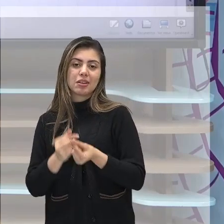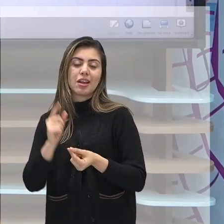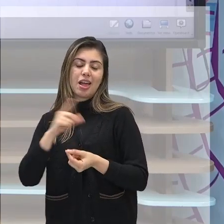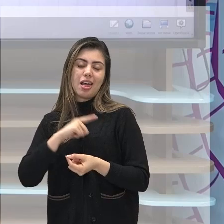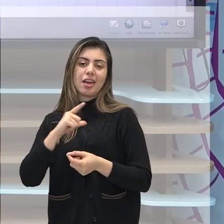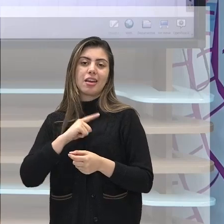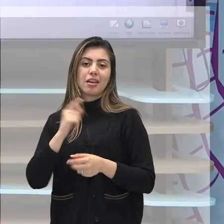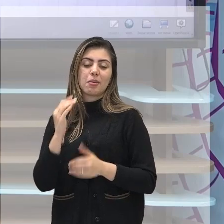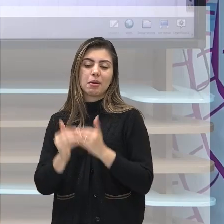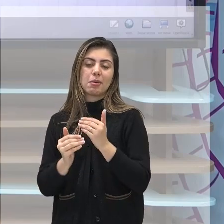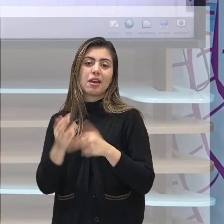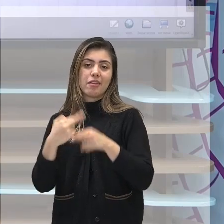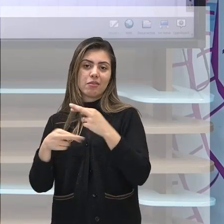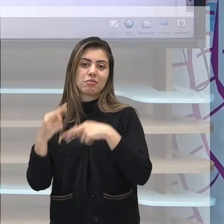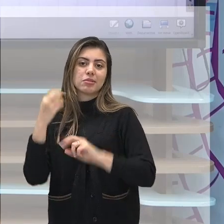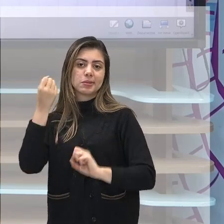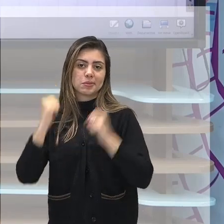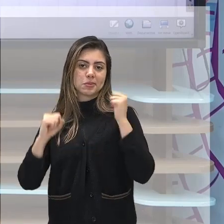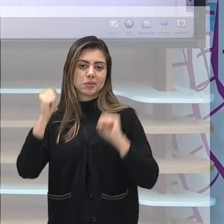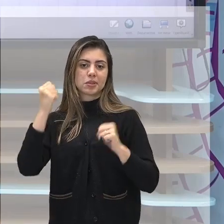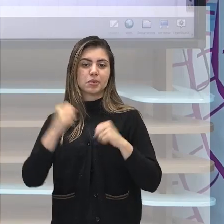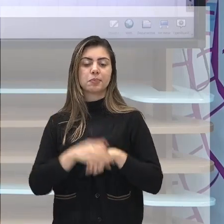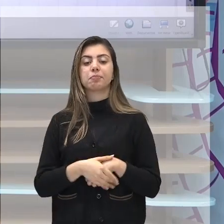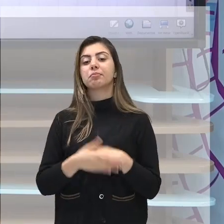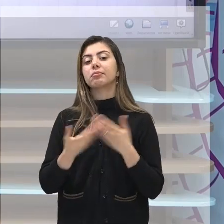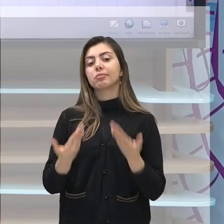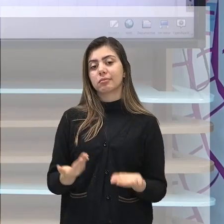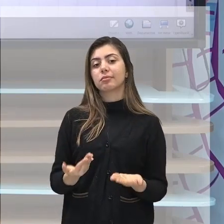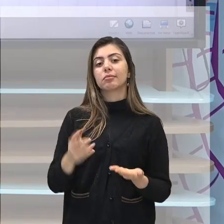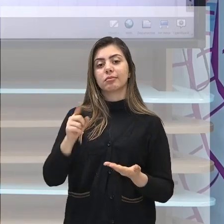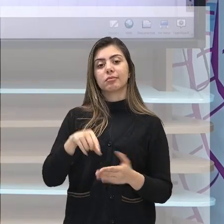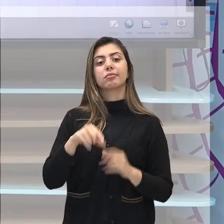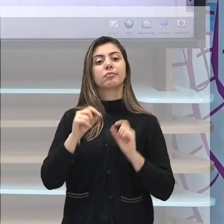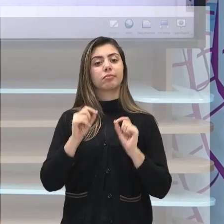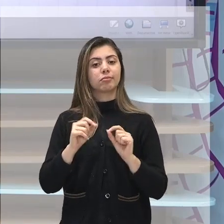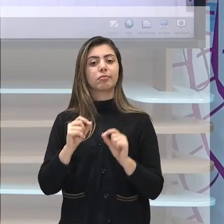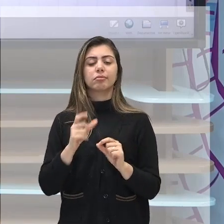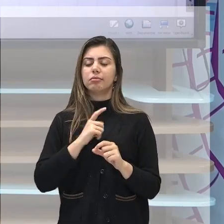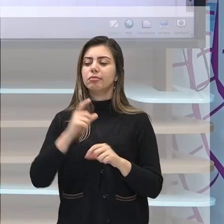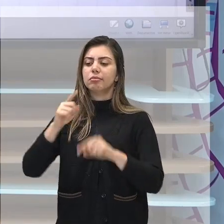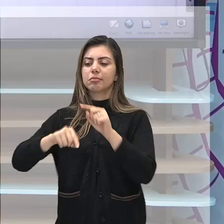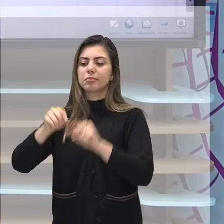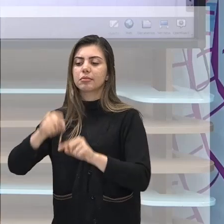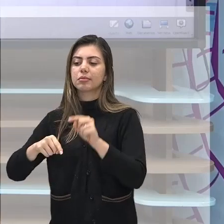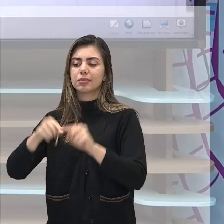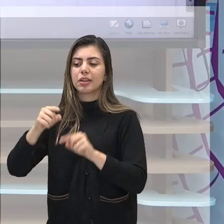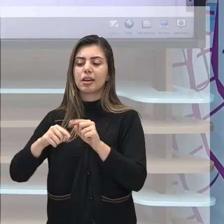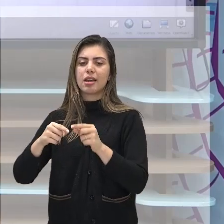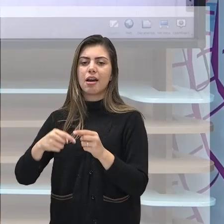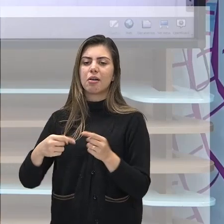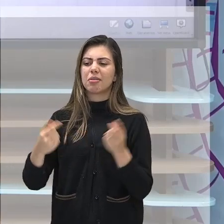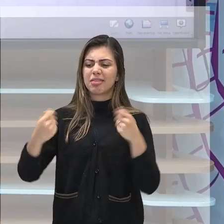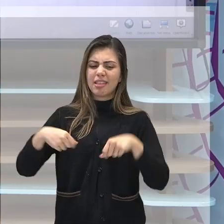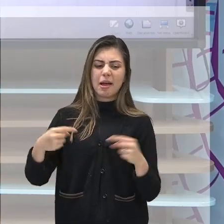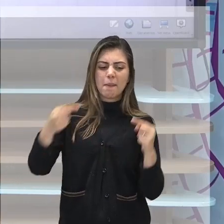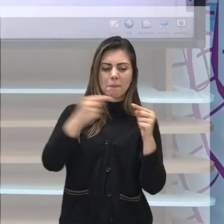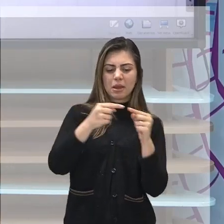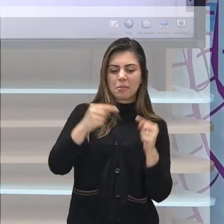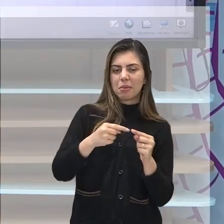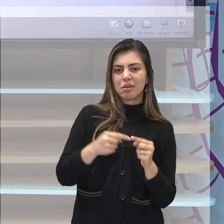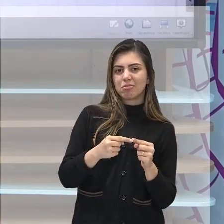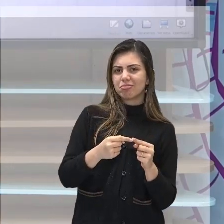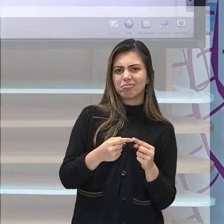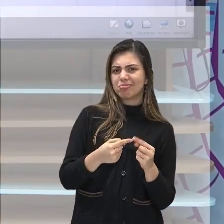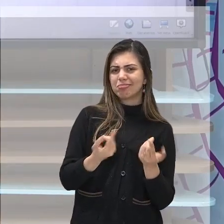industrial, então você tem o que? Justamente, né, produtos que não eram adequados, mas